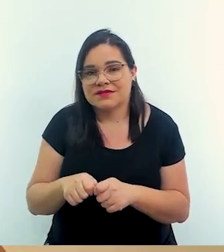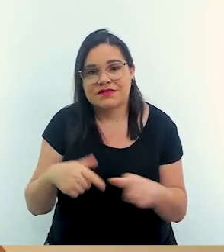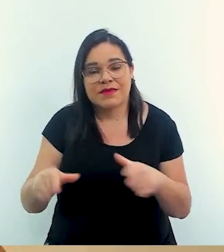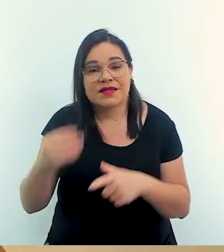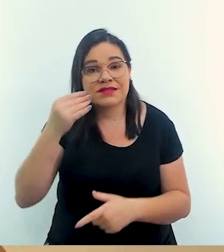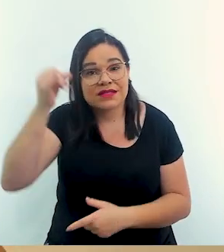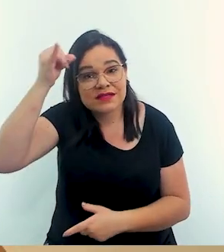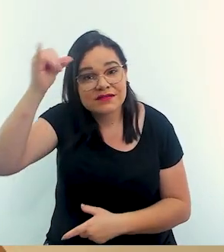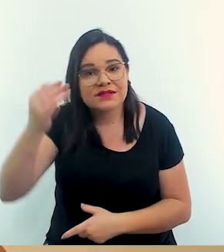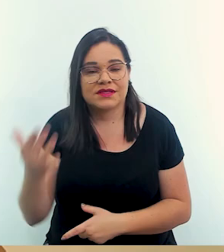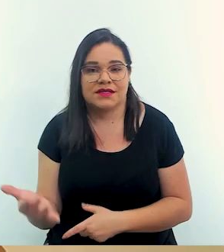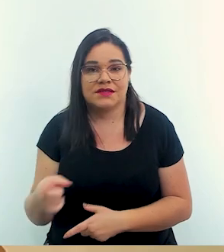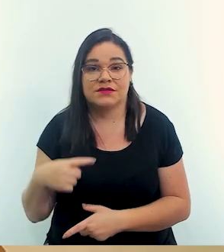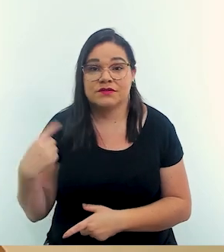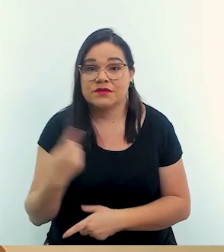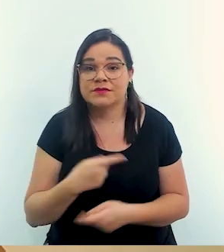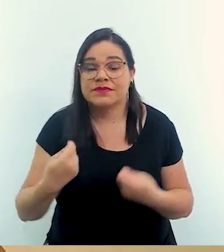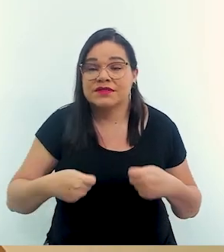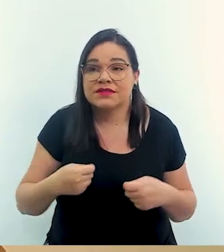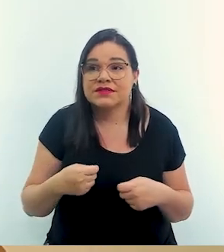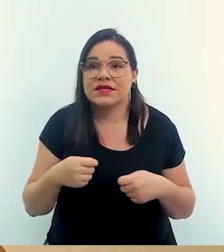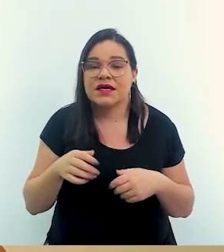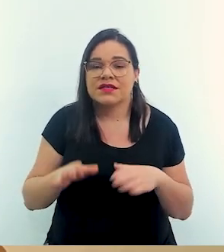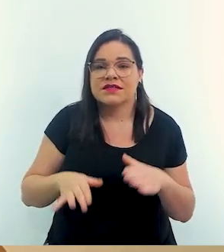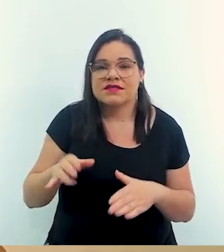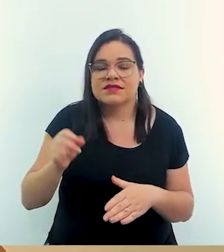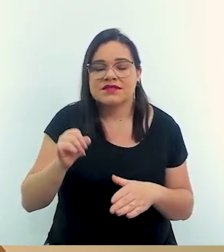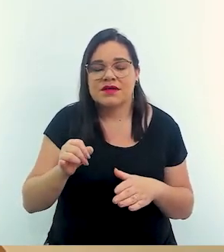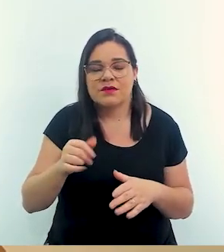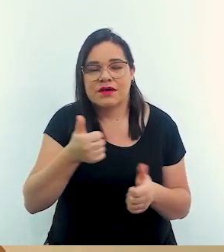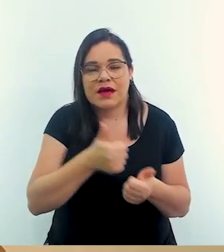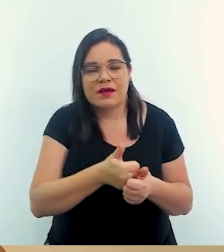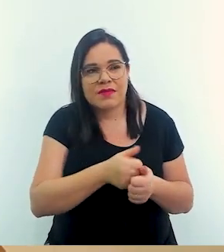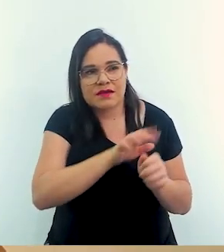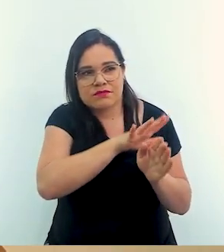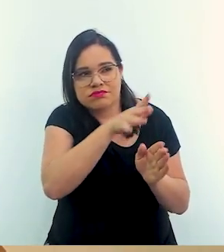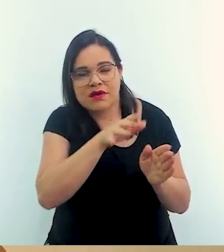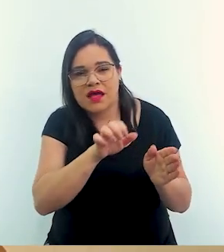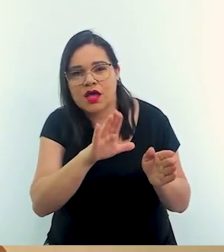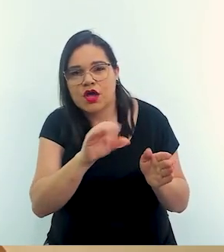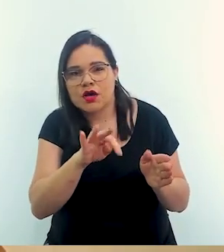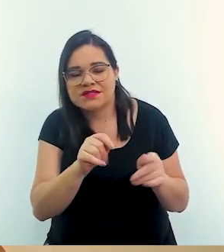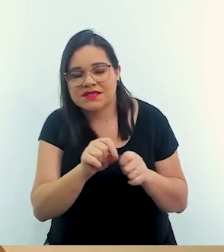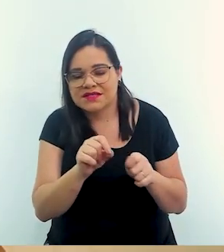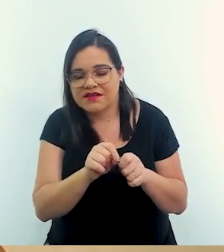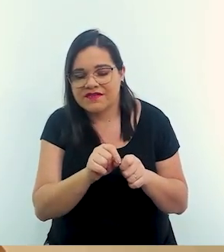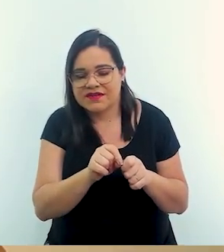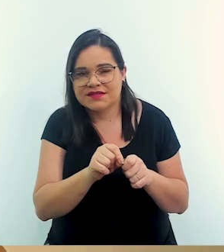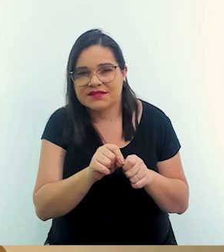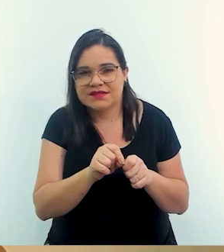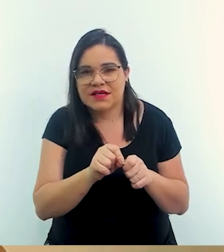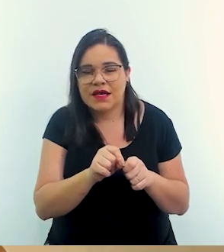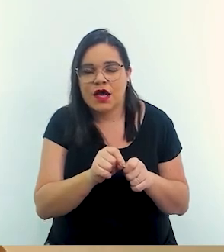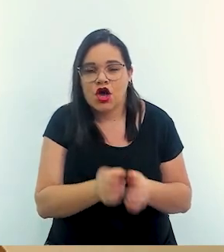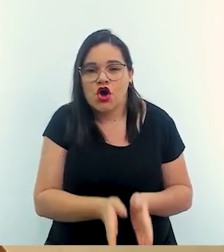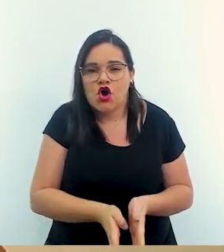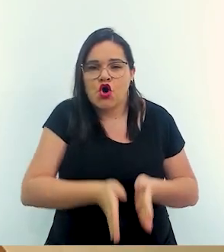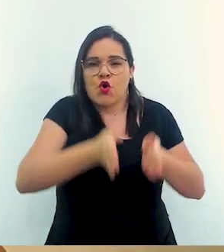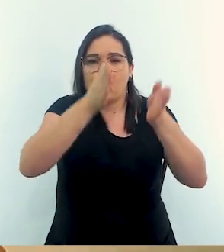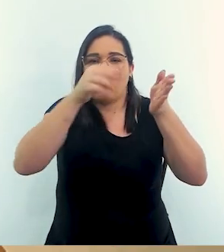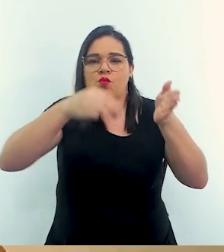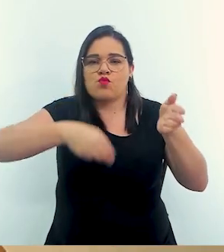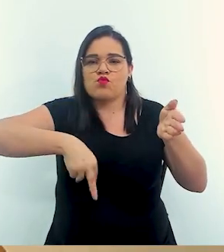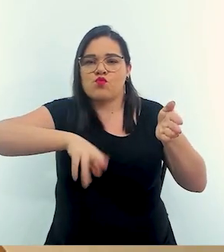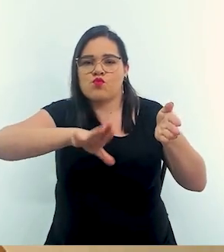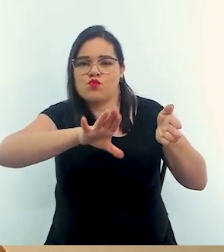trabalhar com a prevenção a gente precisa de talvez se for uma encosta fazer o que a gente chama de cortina tirantada que são aqueles muros que a gente